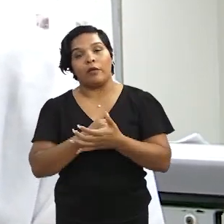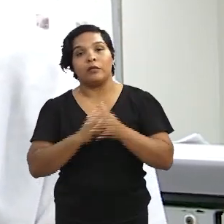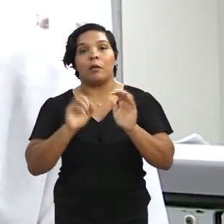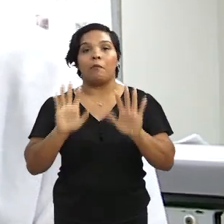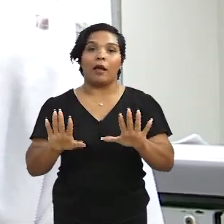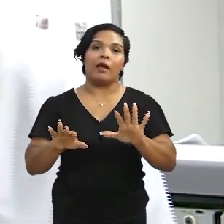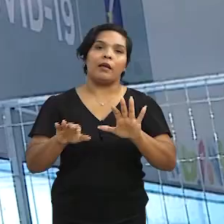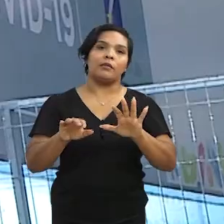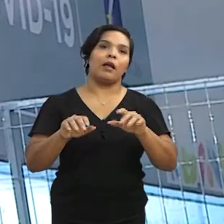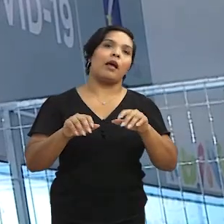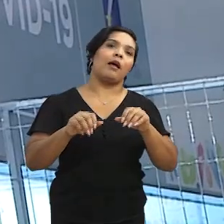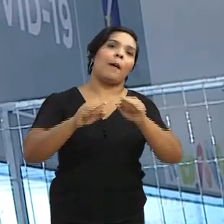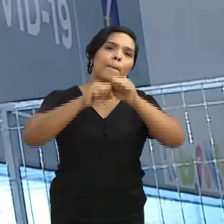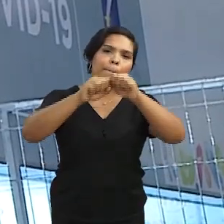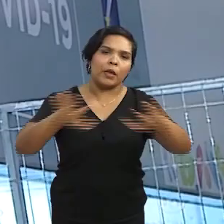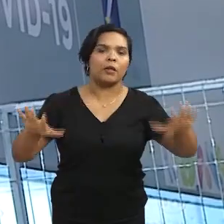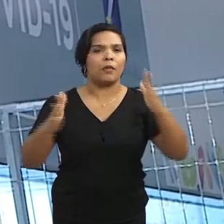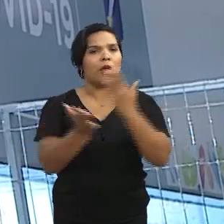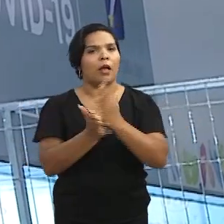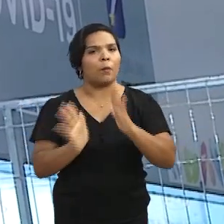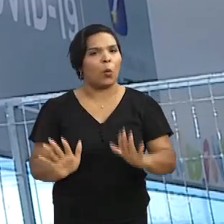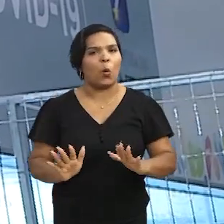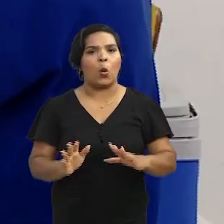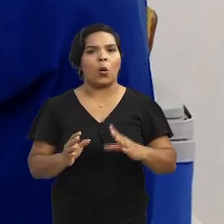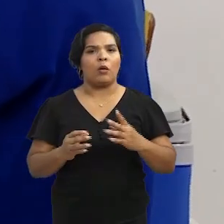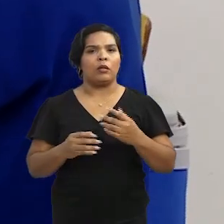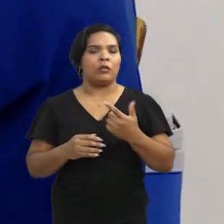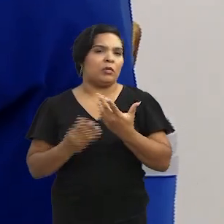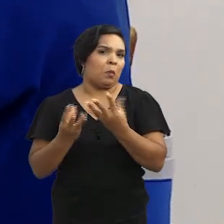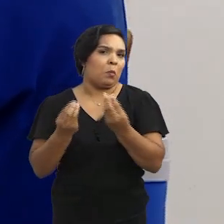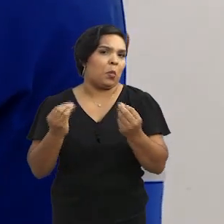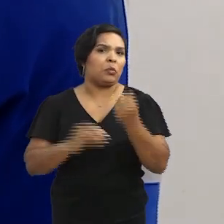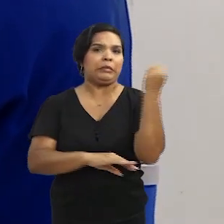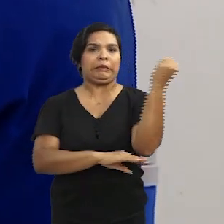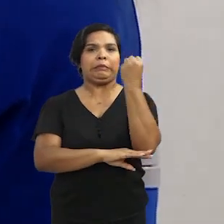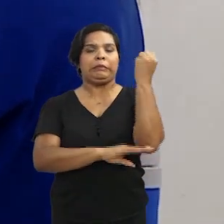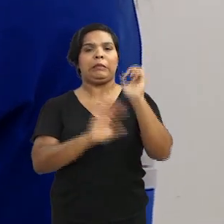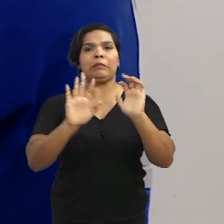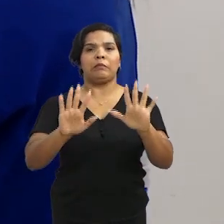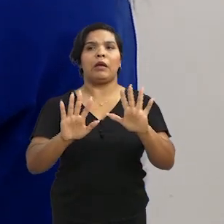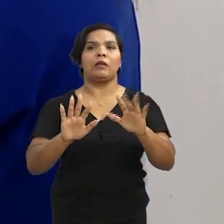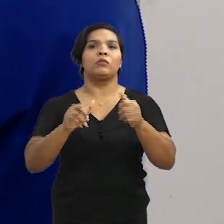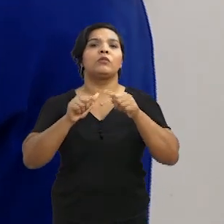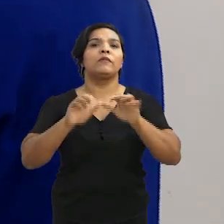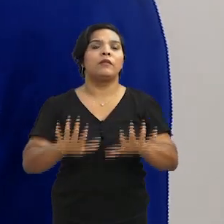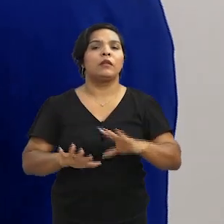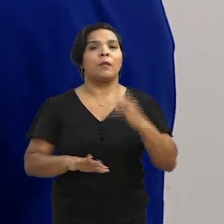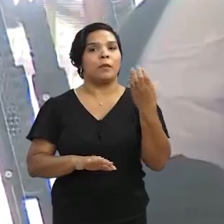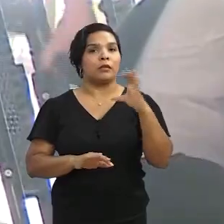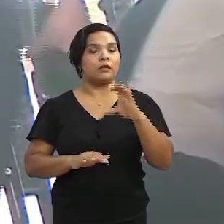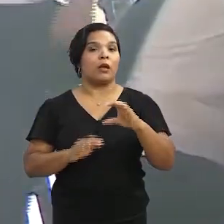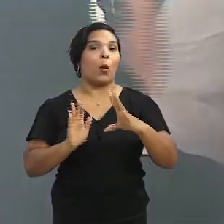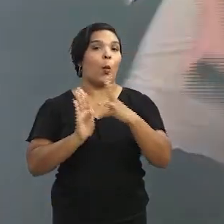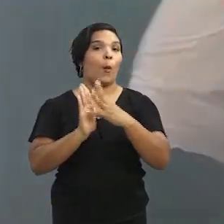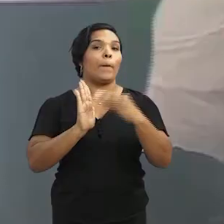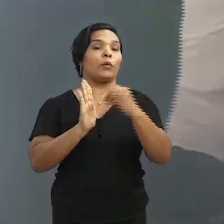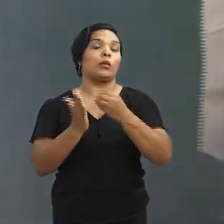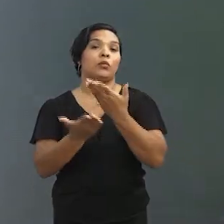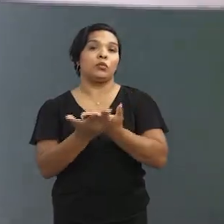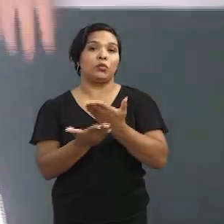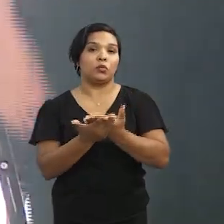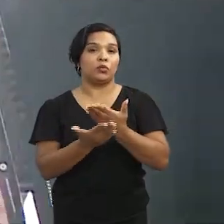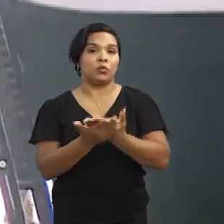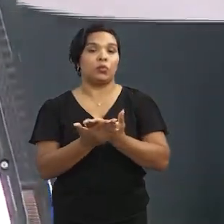podem perguntar assim, ah, mas a pandemia já passou, né? A gente não tem mais tantos casos graves, mas o que fica para a ciência é esse modelo de estudo.